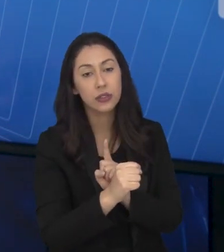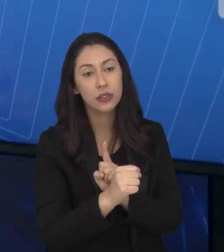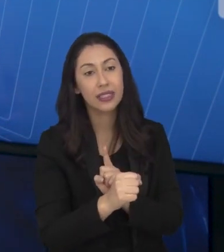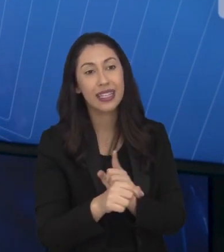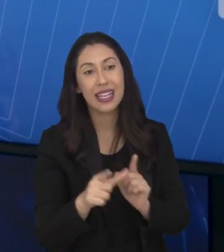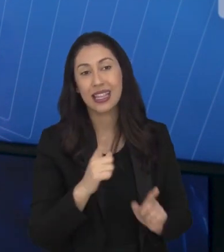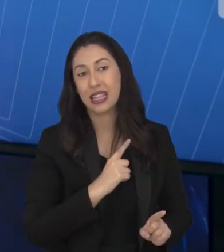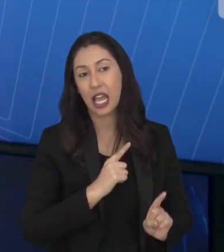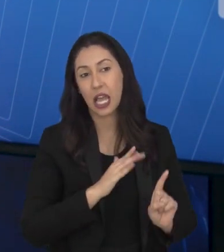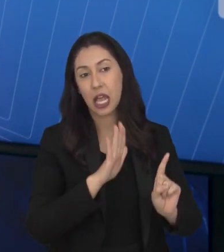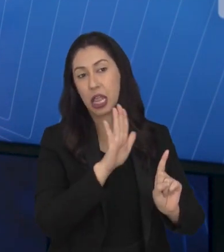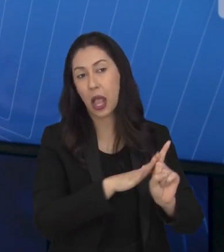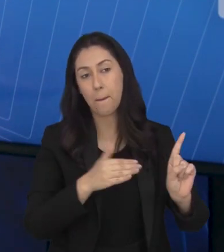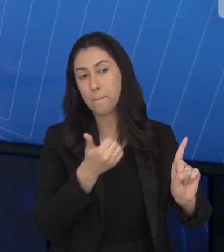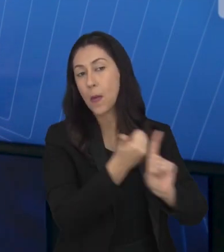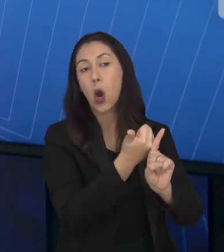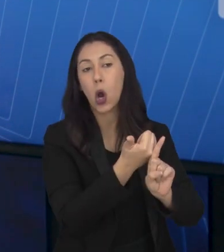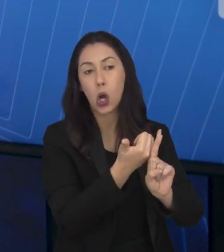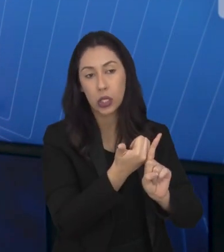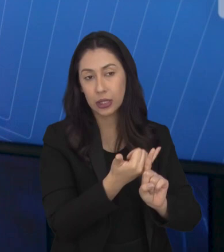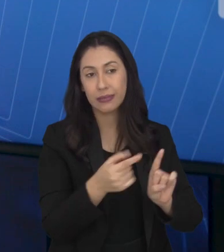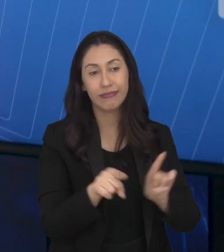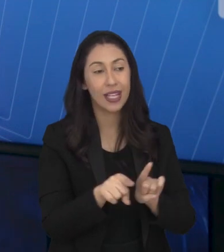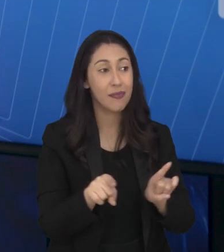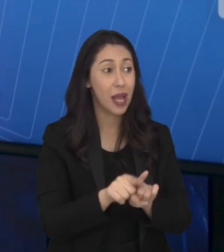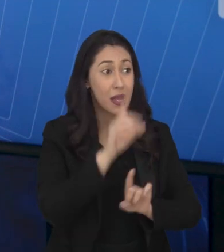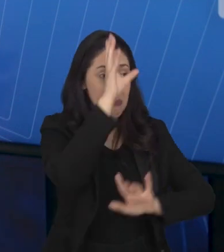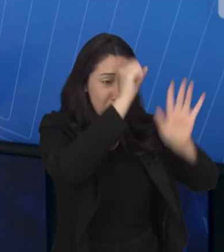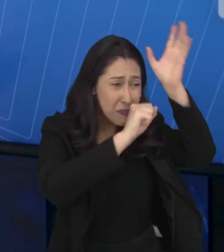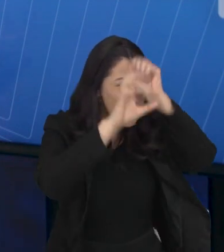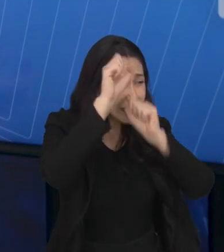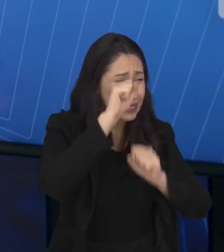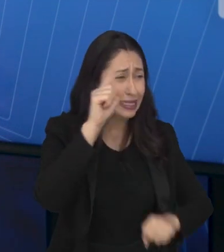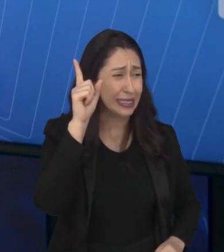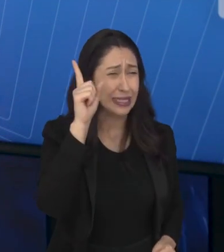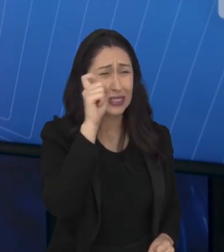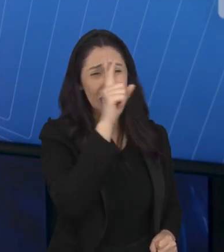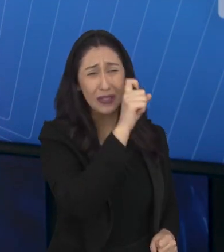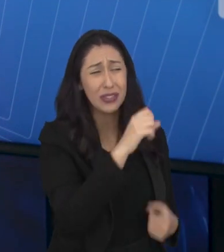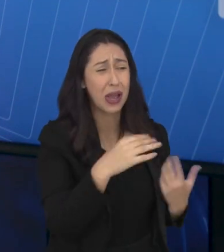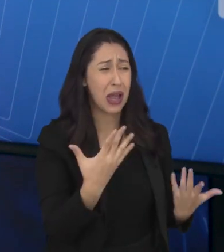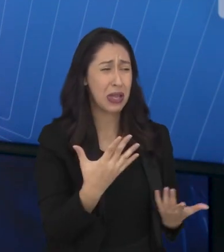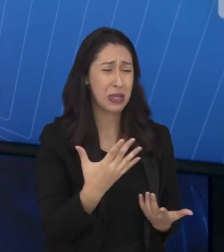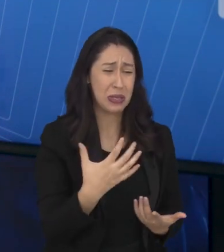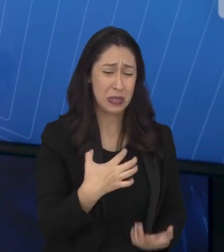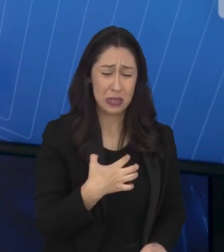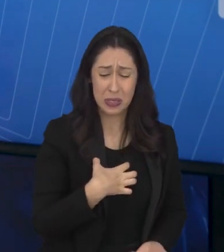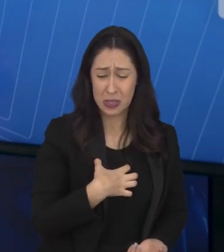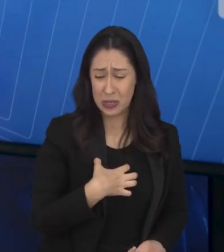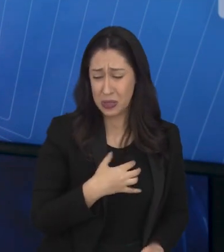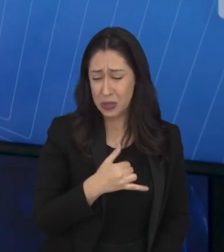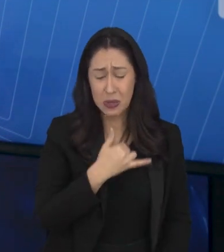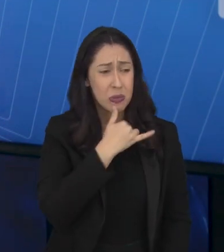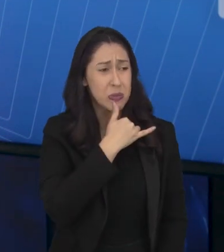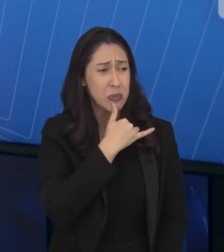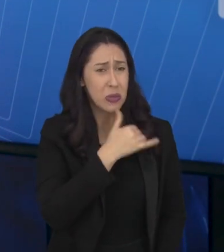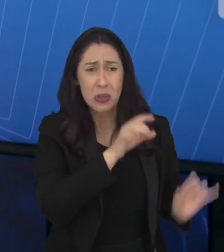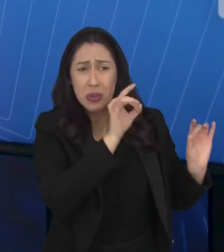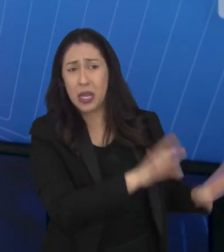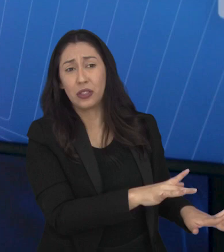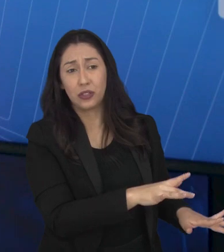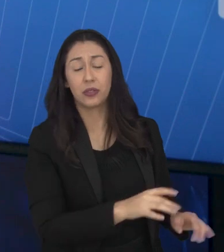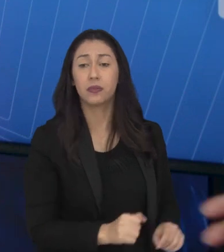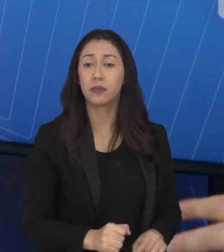vezes vem com bullying, e o não aproveitamento escolar, que desmotiva muitos deles de continuarem na